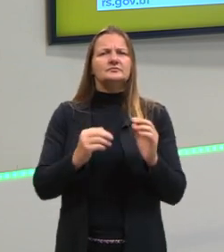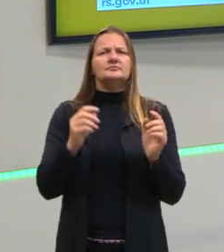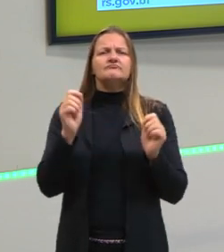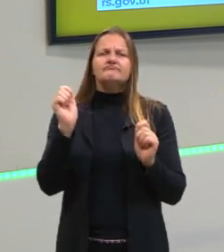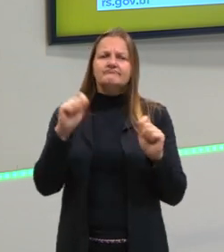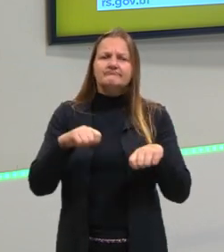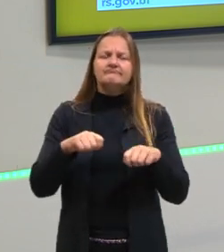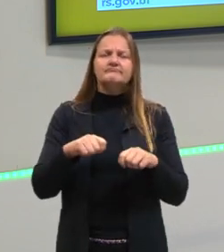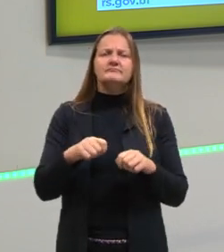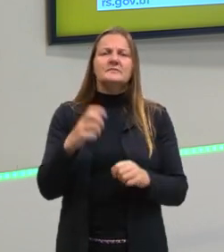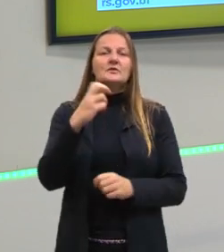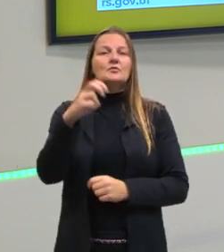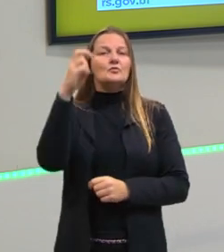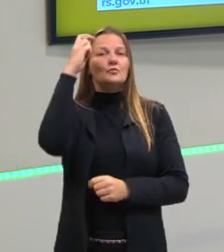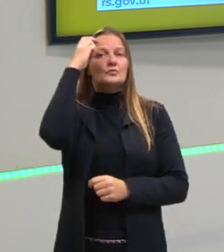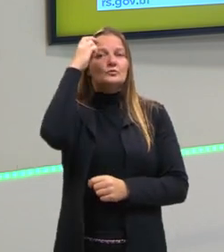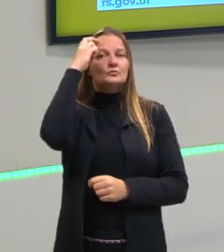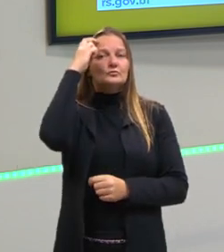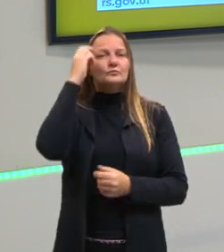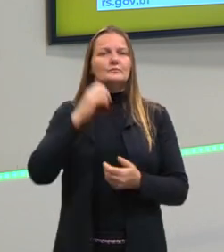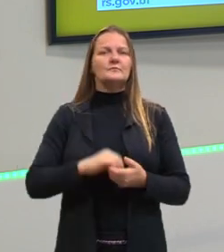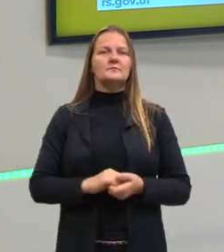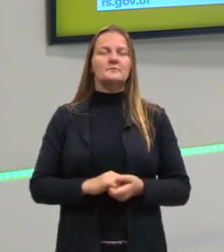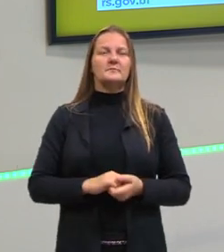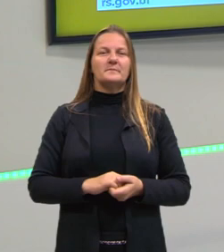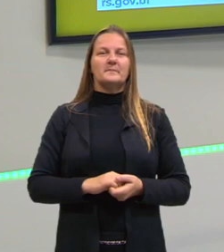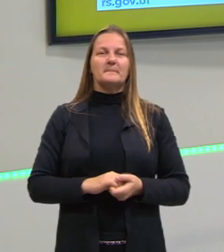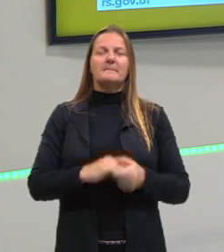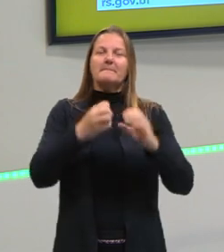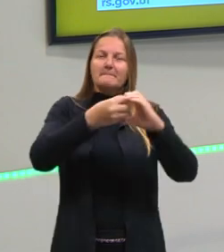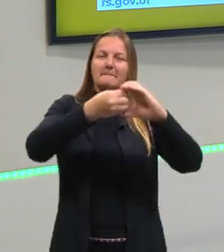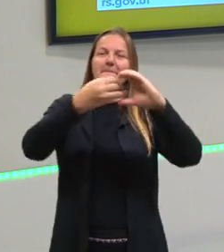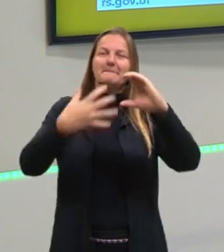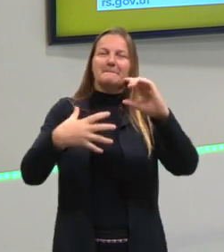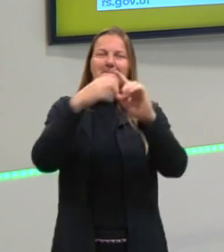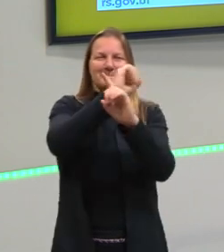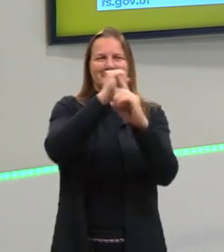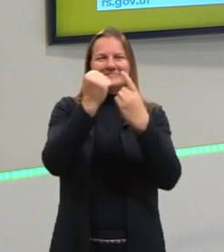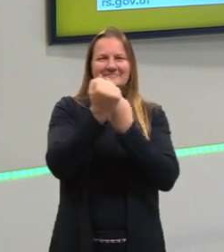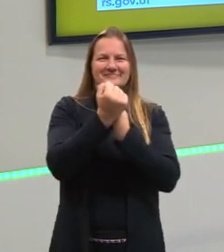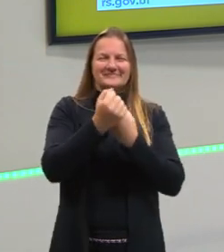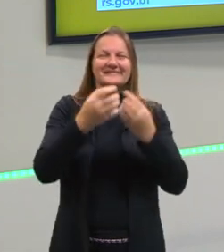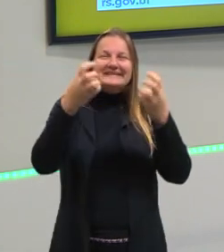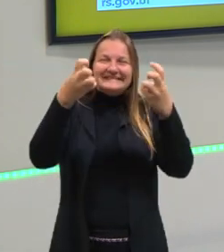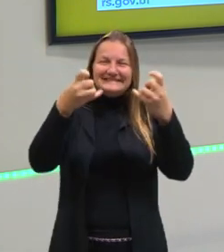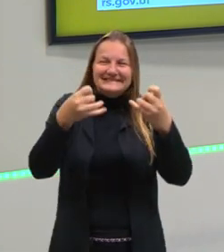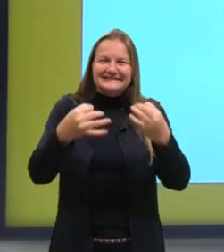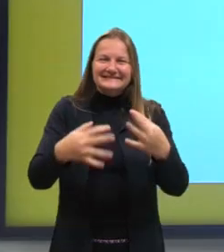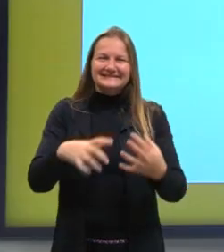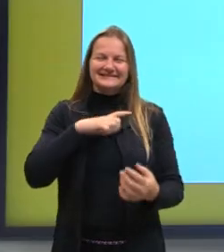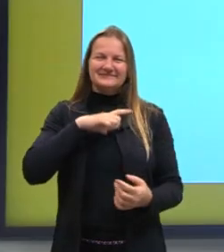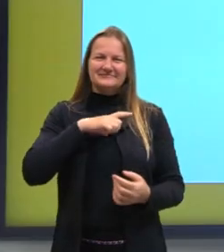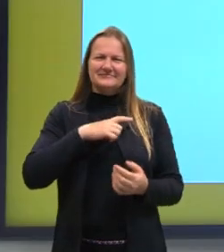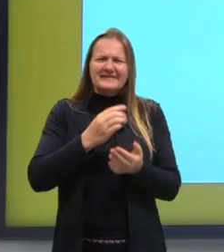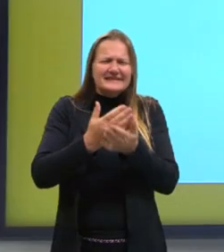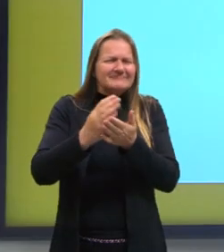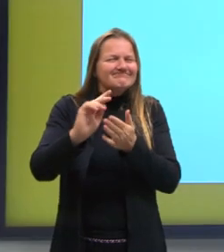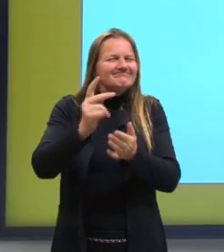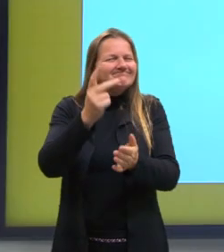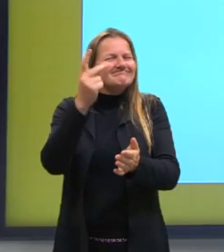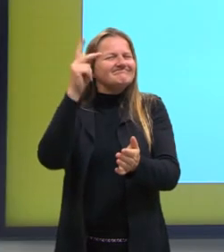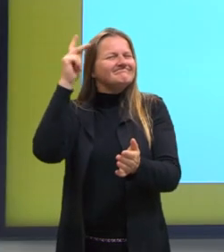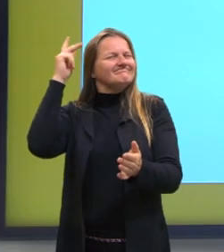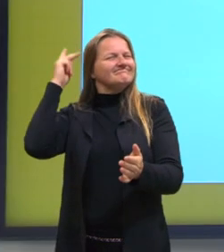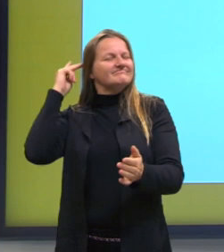Essas são as culturas, ou a cultura que caracteriza uma sociedade. Nesse sentido, desde a pré-história